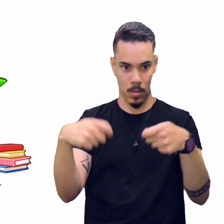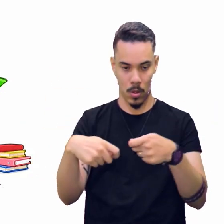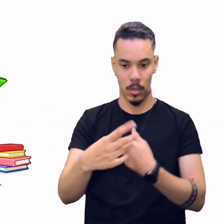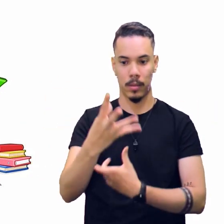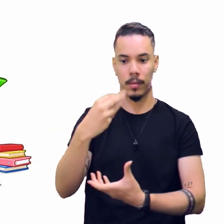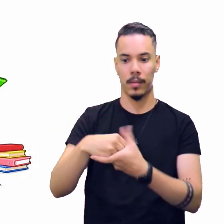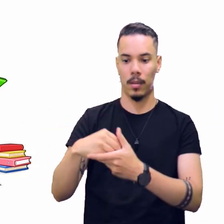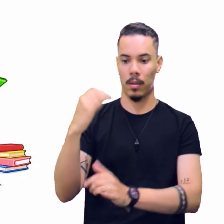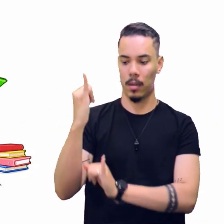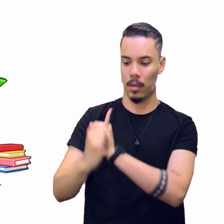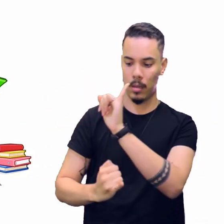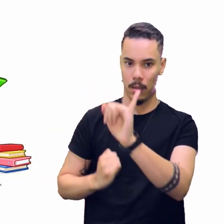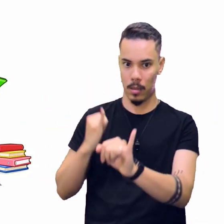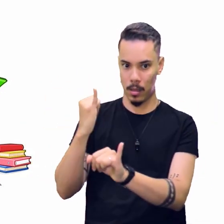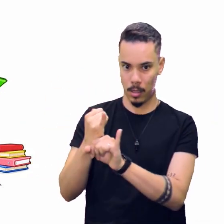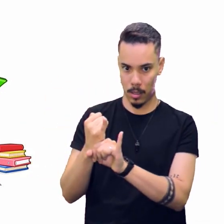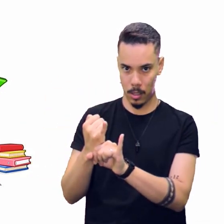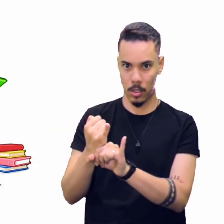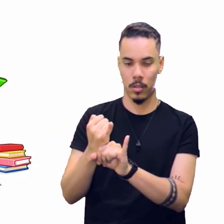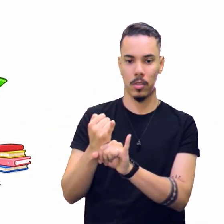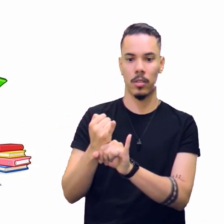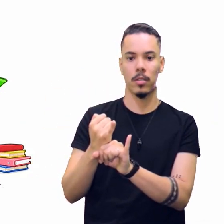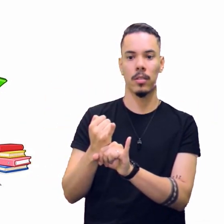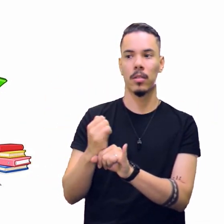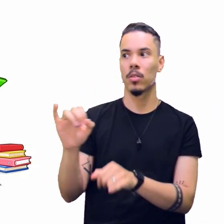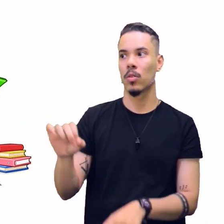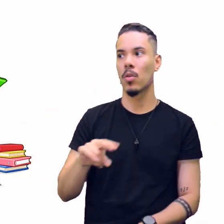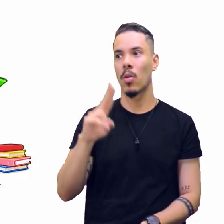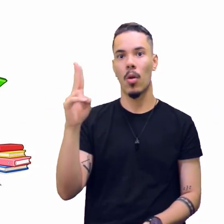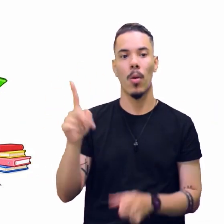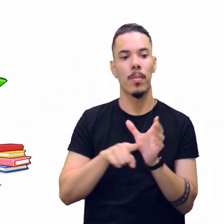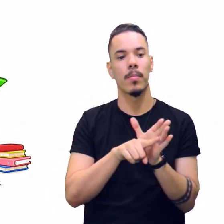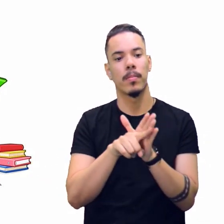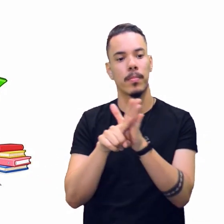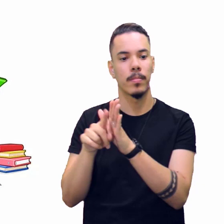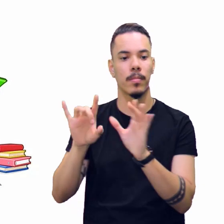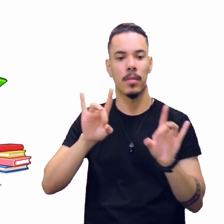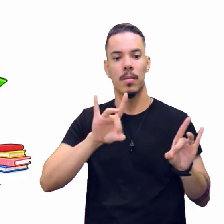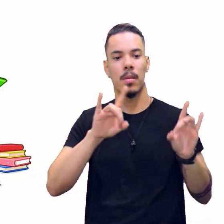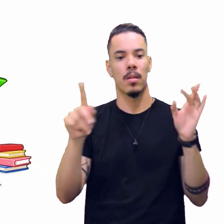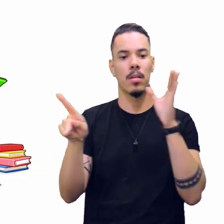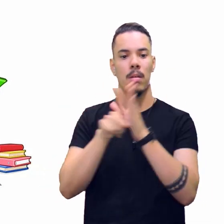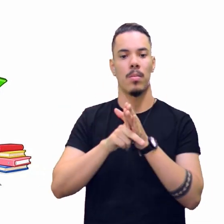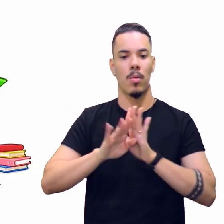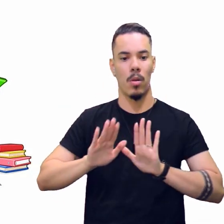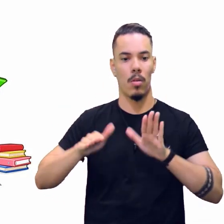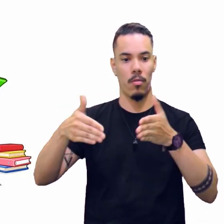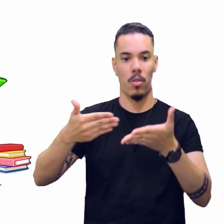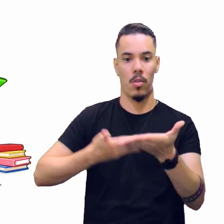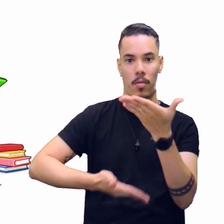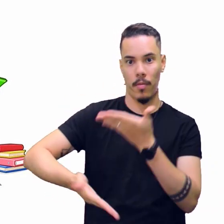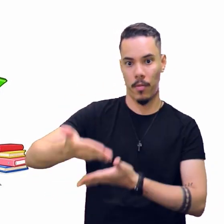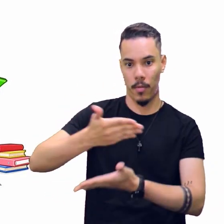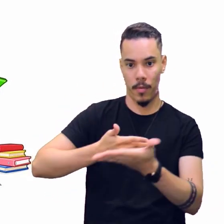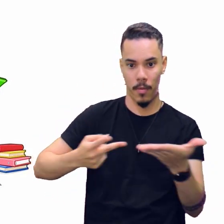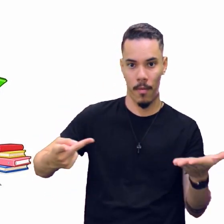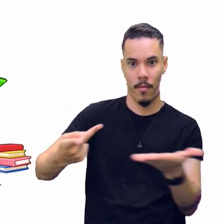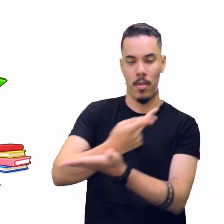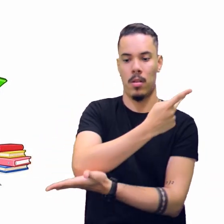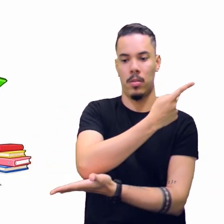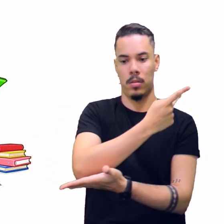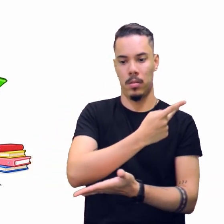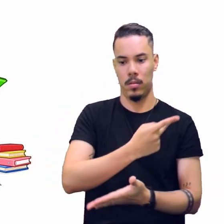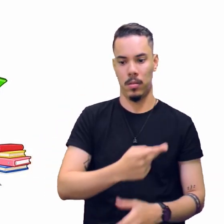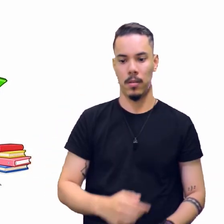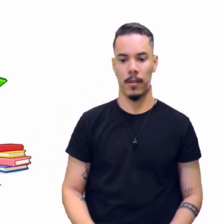internet, ser feita na internet, quanto na consulta a especialista envolvido nos fatos relatados.